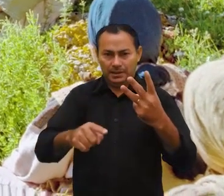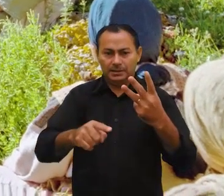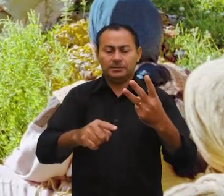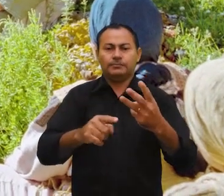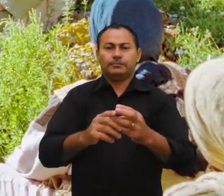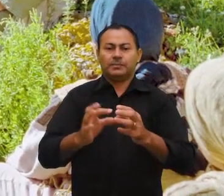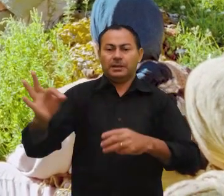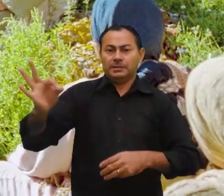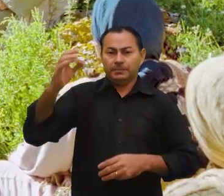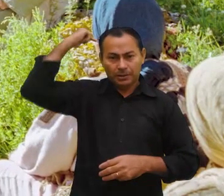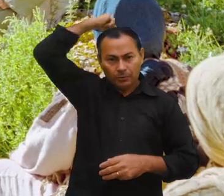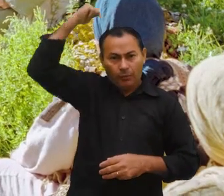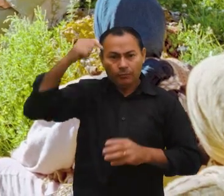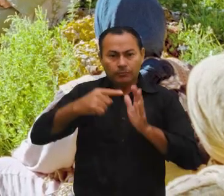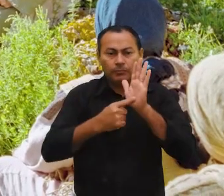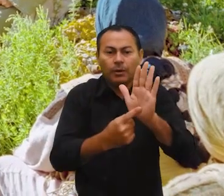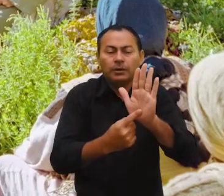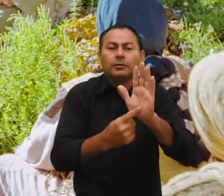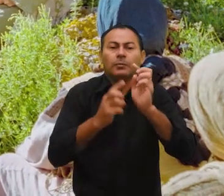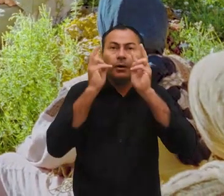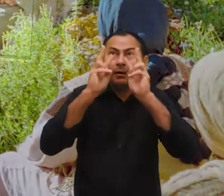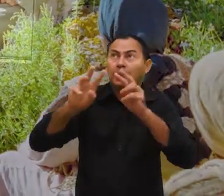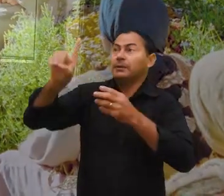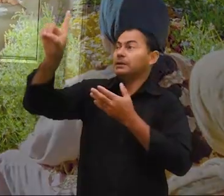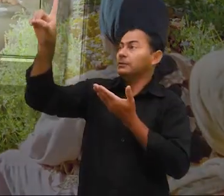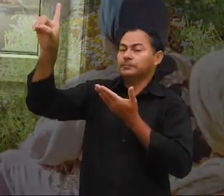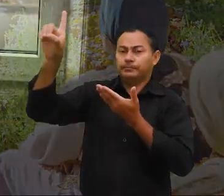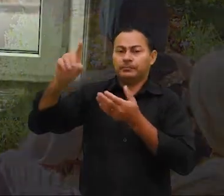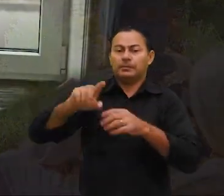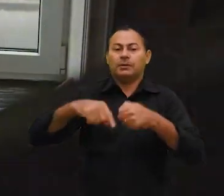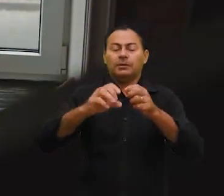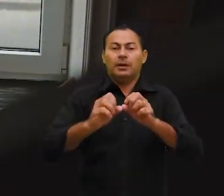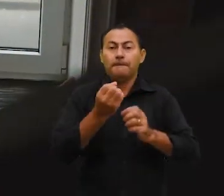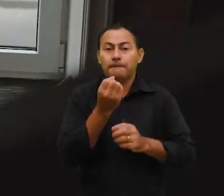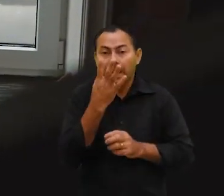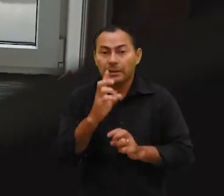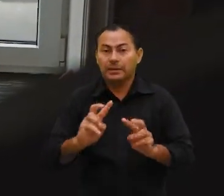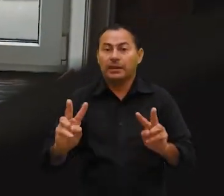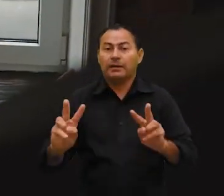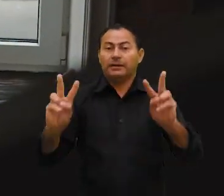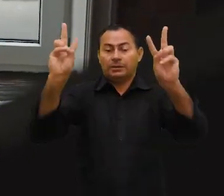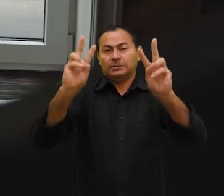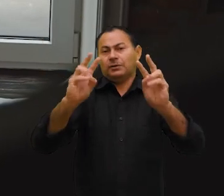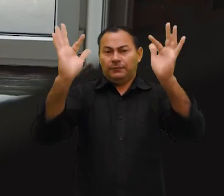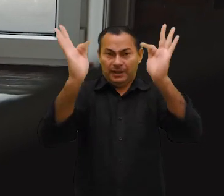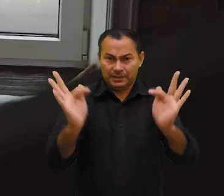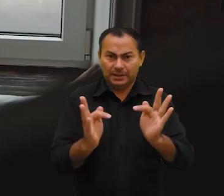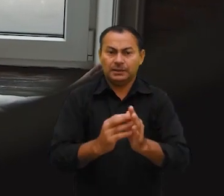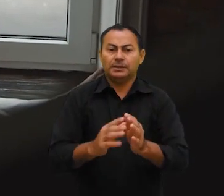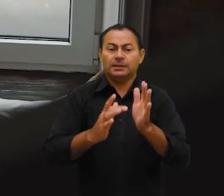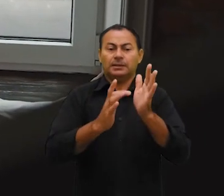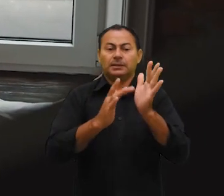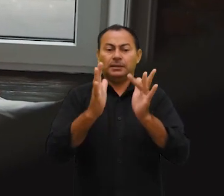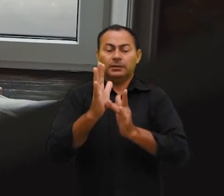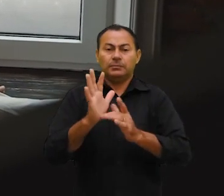disciplinas espirituais mostram como olhar para o alto. Quando ensinou as bem-aventuranças, Jesus mostrou como